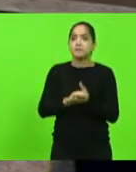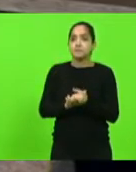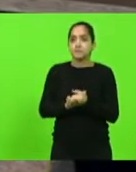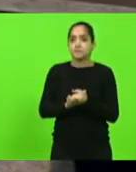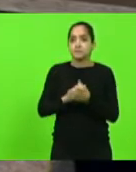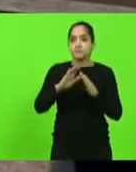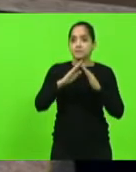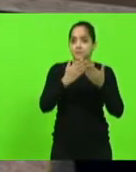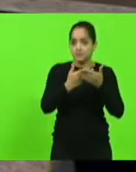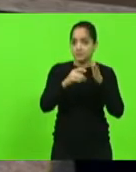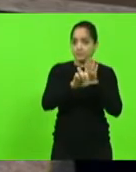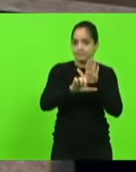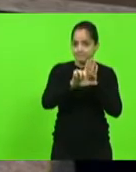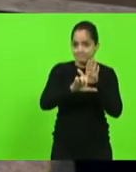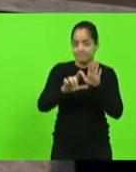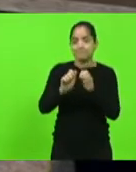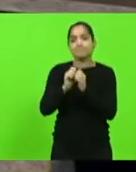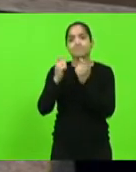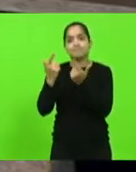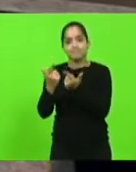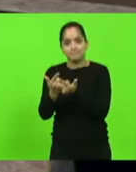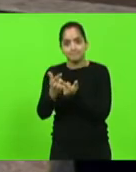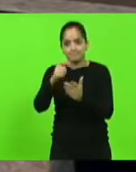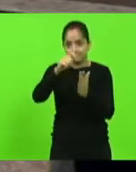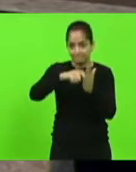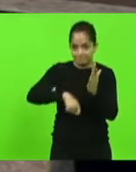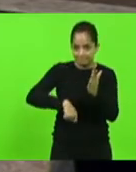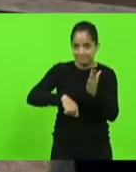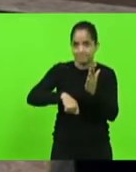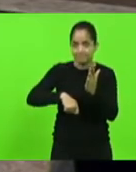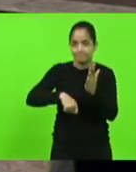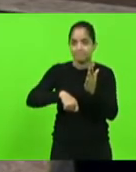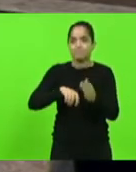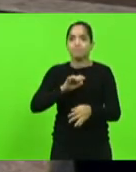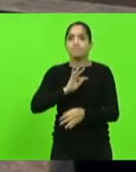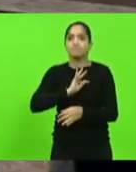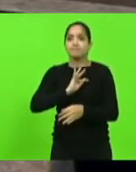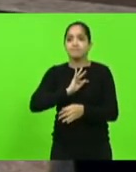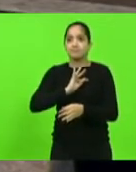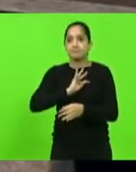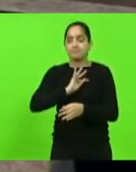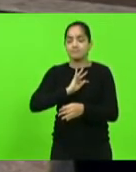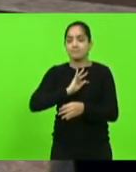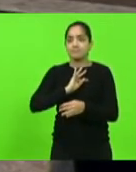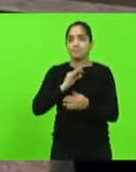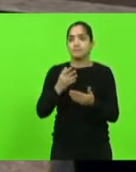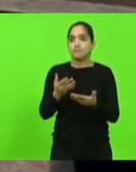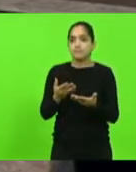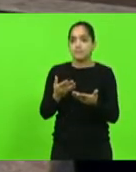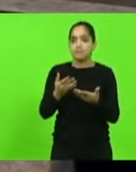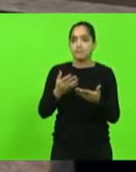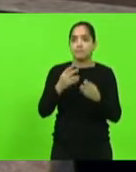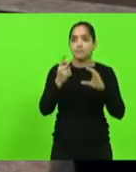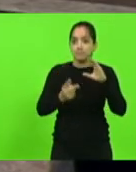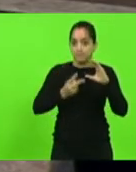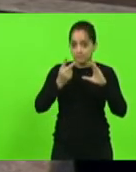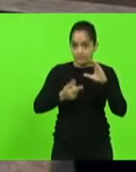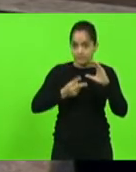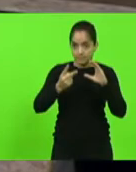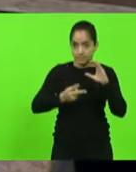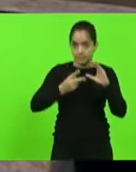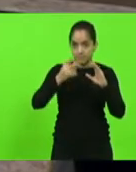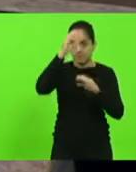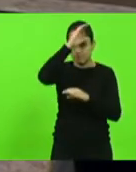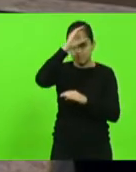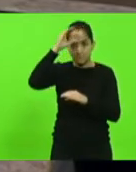Escola do Legislativo, a Assembleia Legislativa assinou um termo de cooperação técnica com a Câmara de Vereadores de Criciúma, a Câmara de